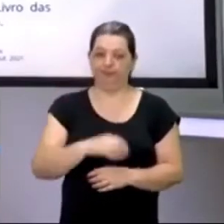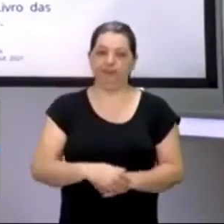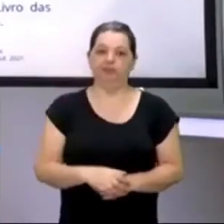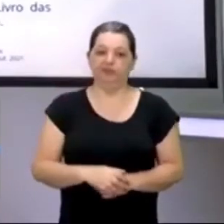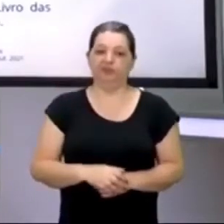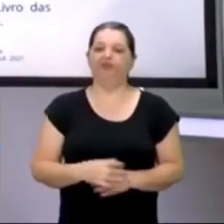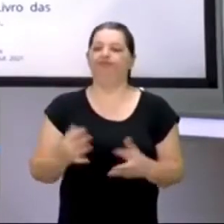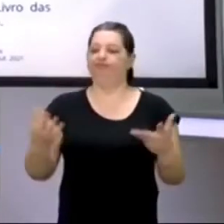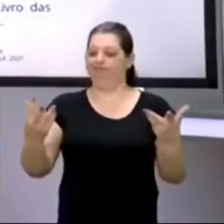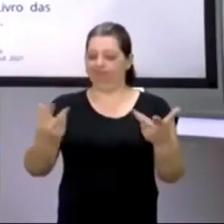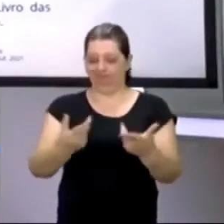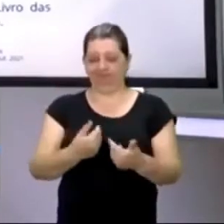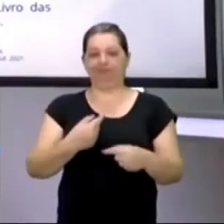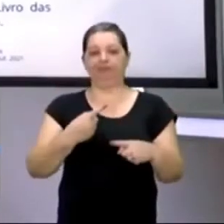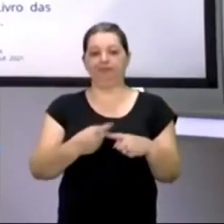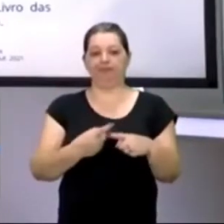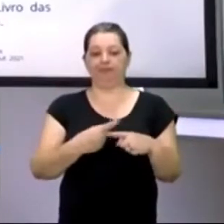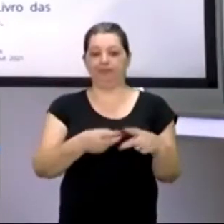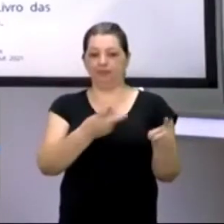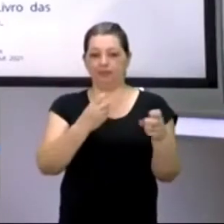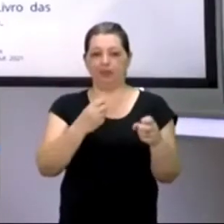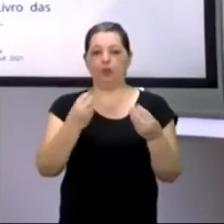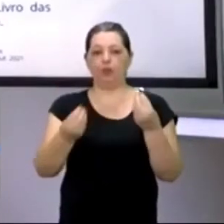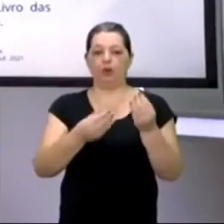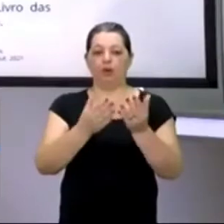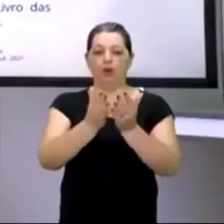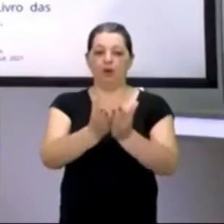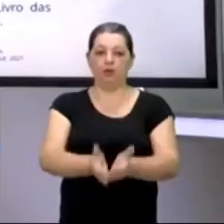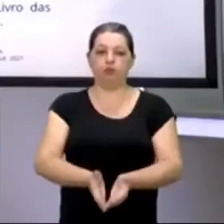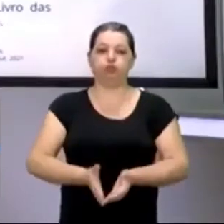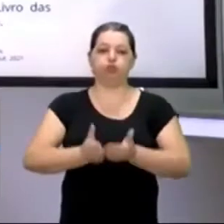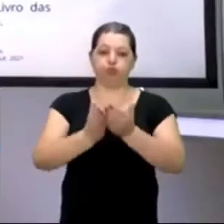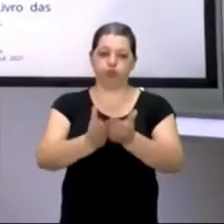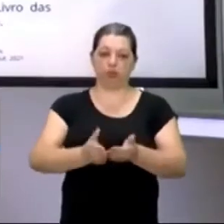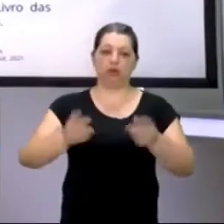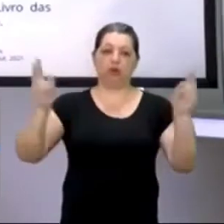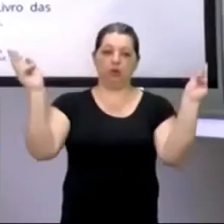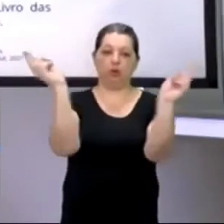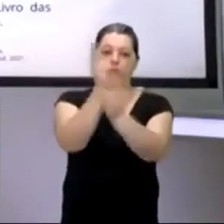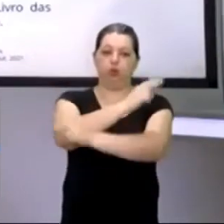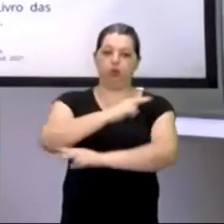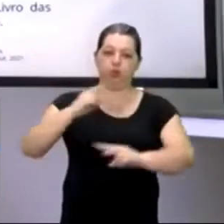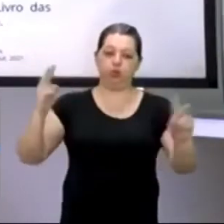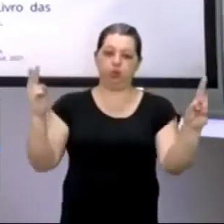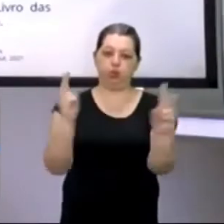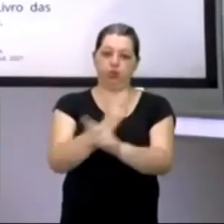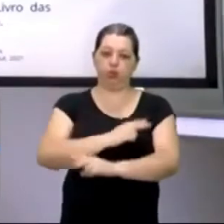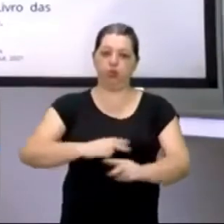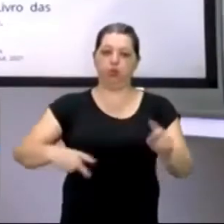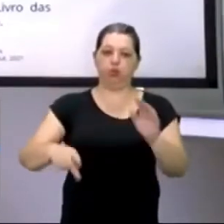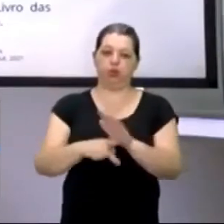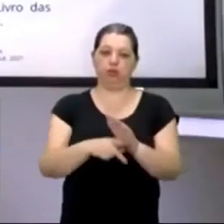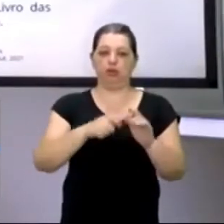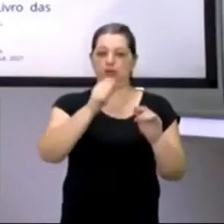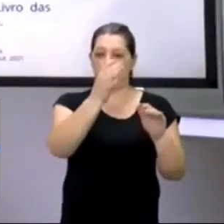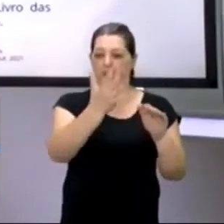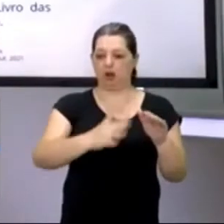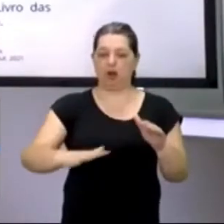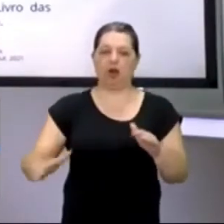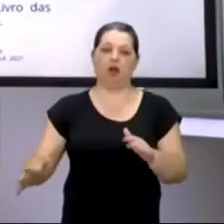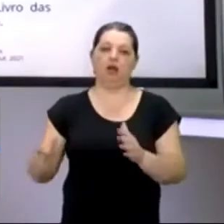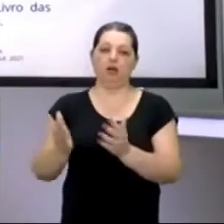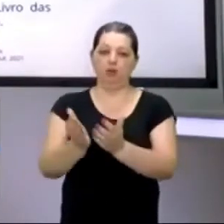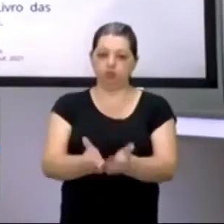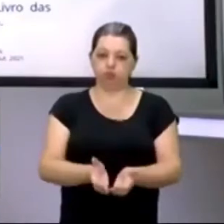Notem-se que um navio movido a vento cruzaram o Oceano Atlântico. Isso é quase que um